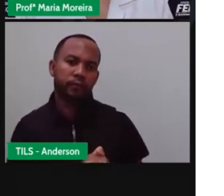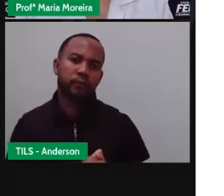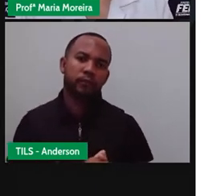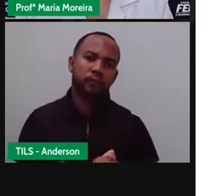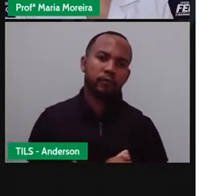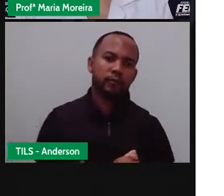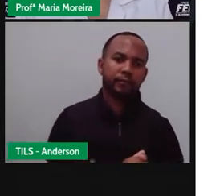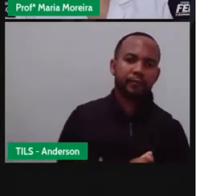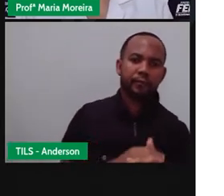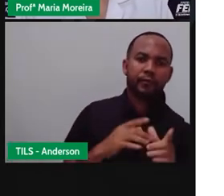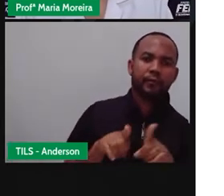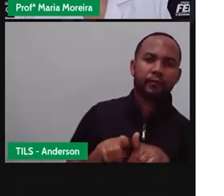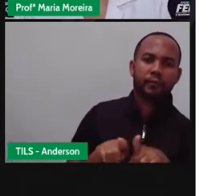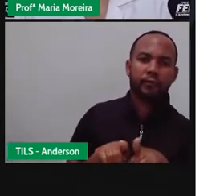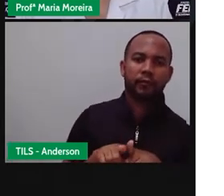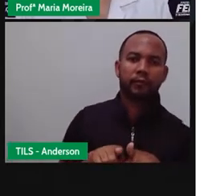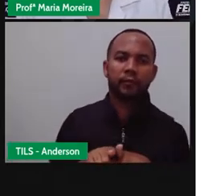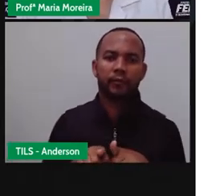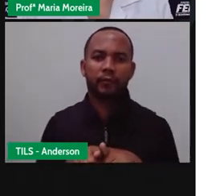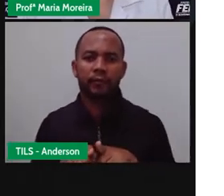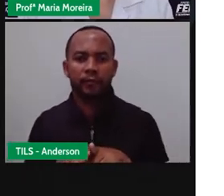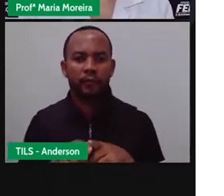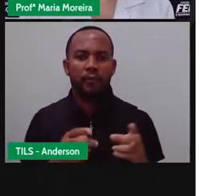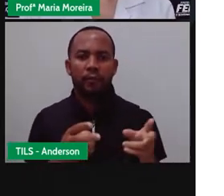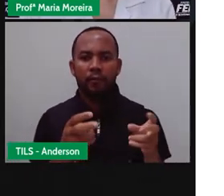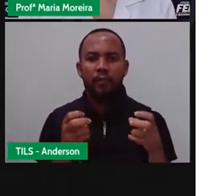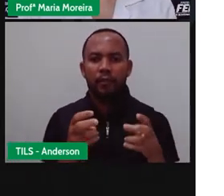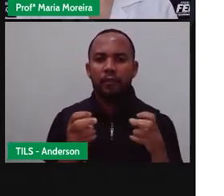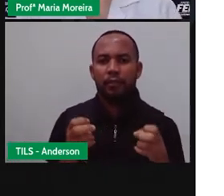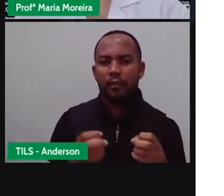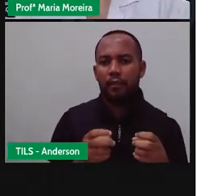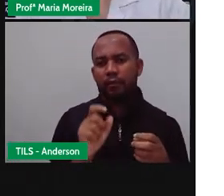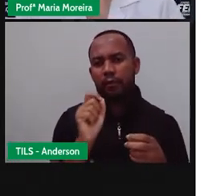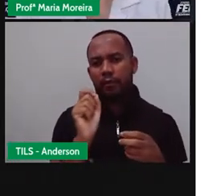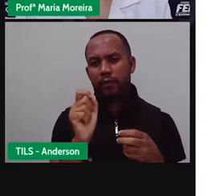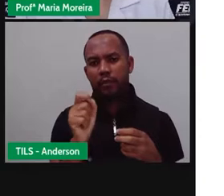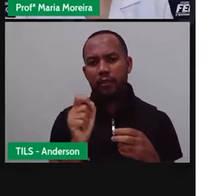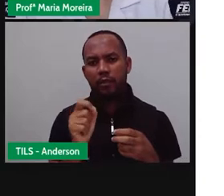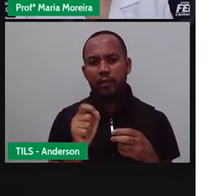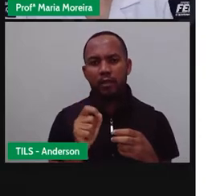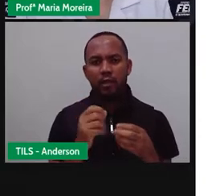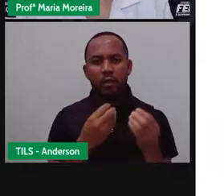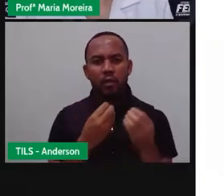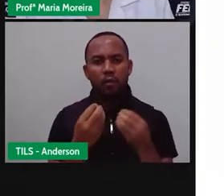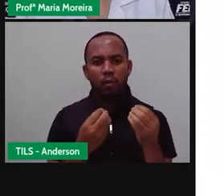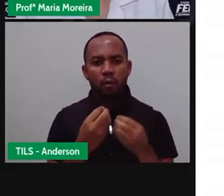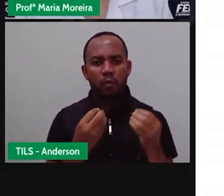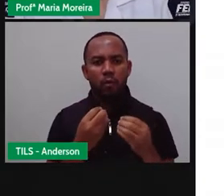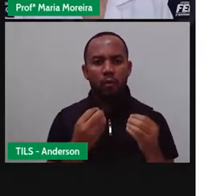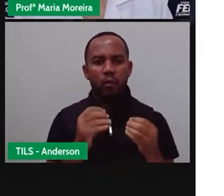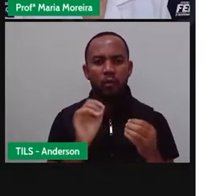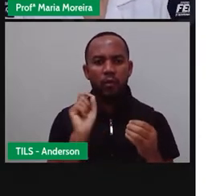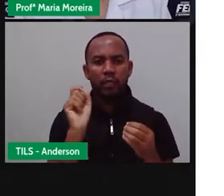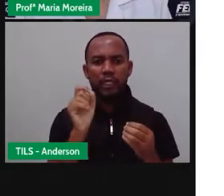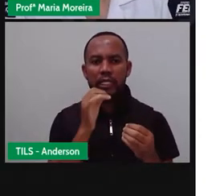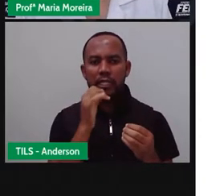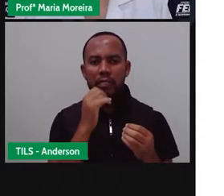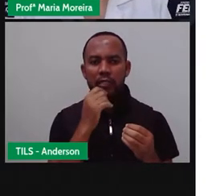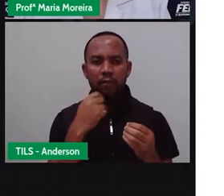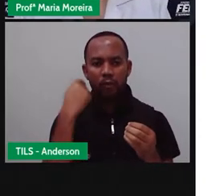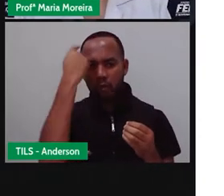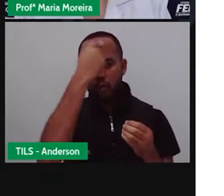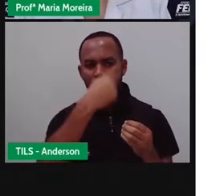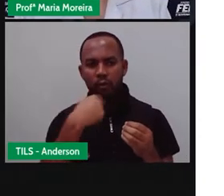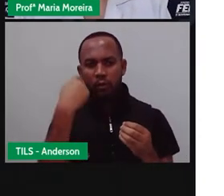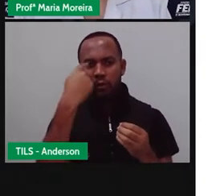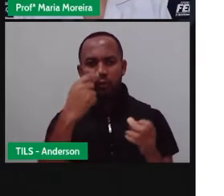cubismo, né? Que a Pró acabou de falar o que era o cubismo. Percebimos a deformação que é da anatomia humana